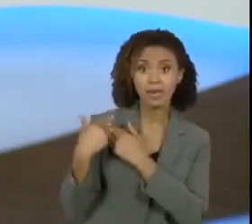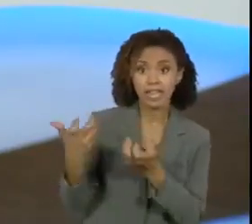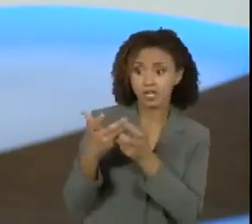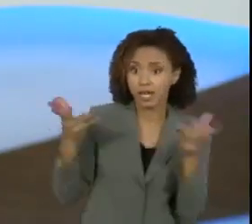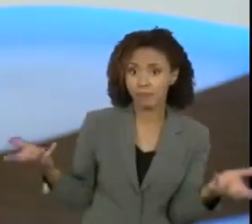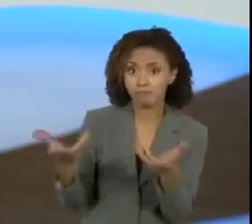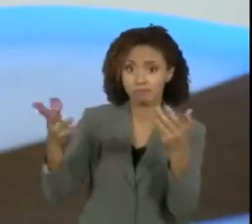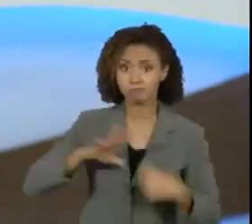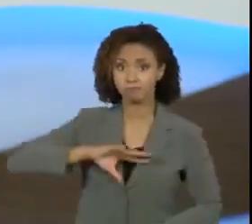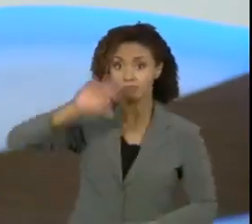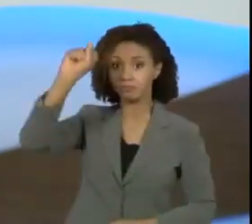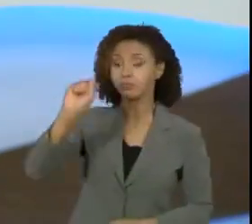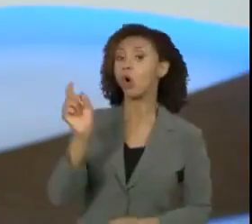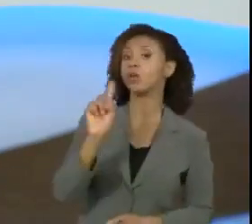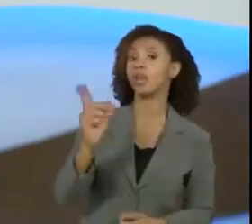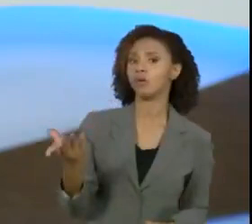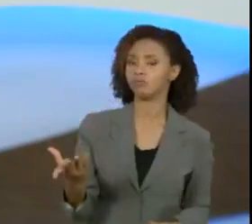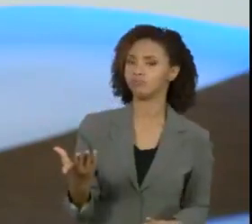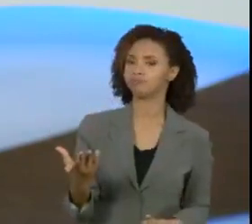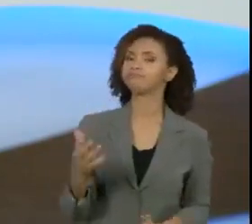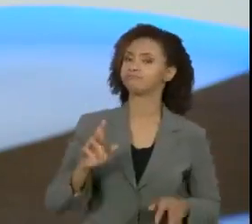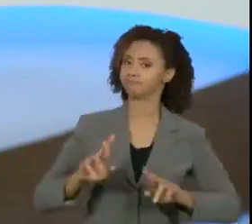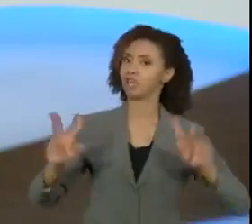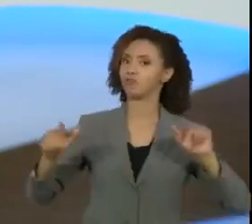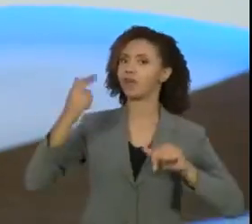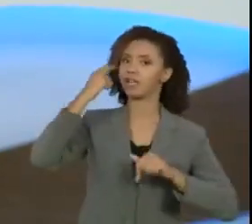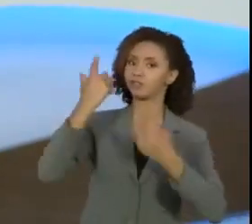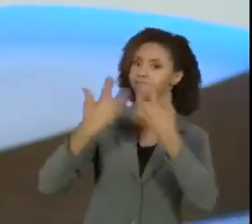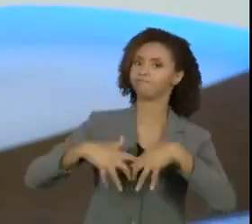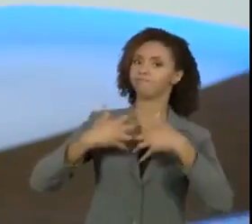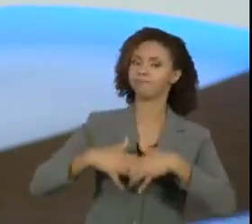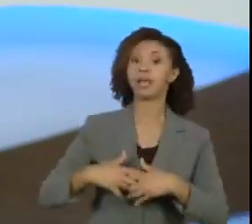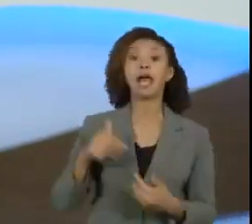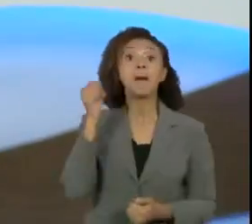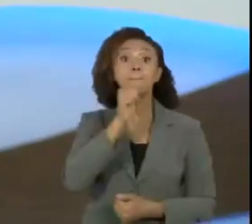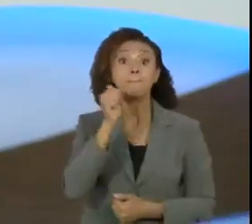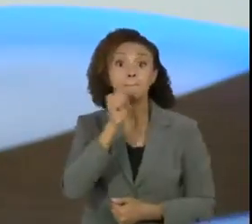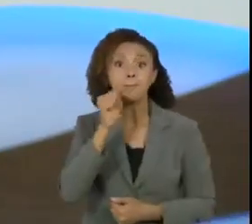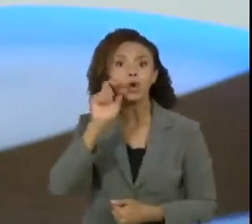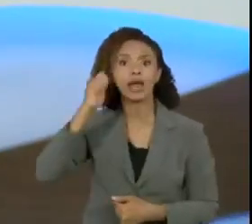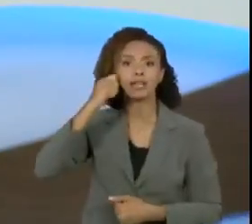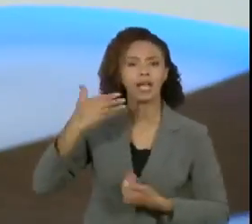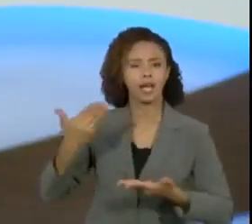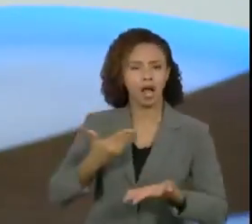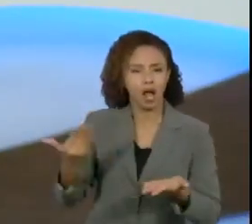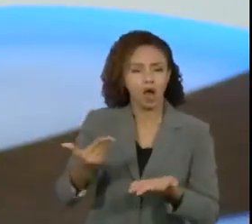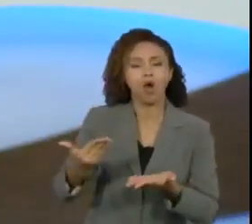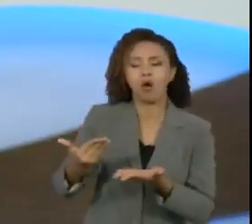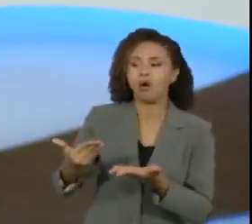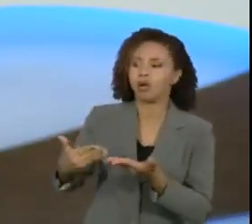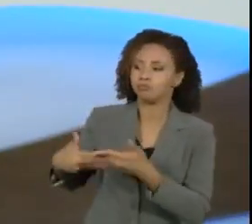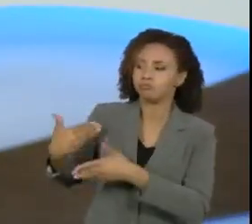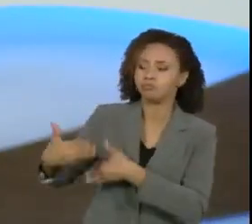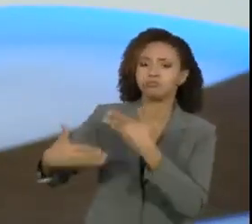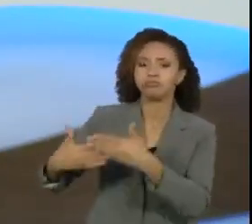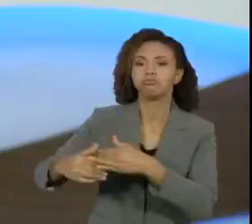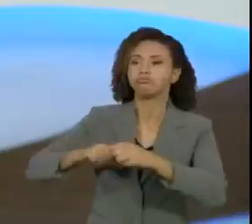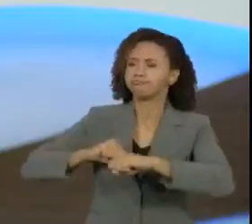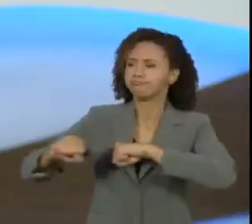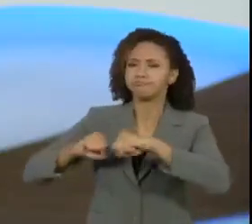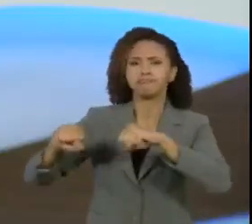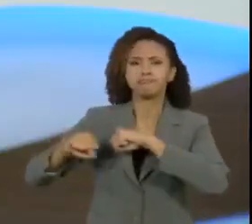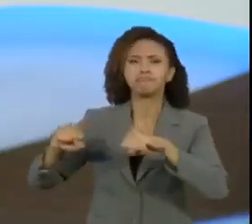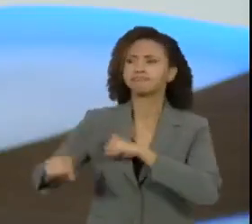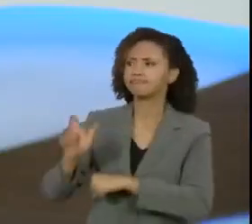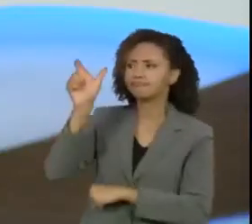é ter o apoio para se eleger e penso que esses movimentos que as próprias mulheres negras têm feito nos últimos anos, de eleger suas candidatas,